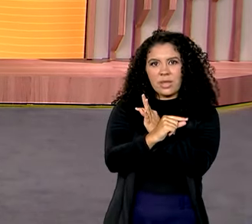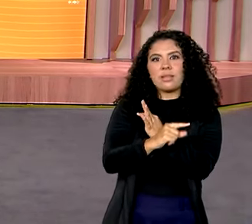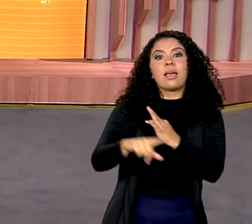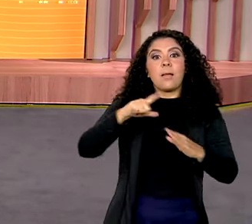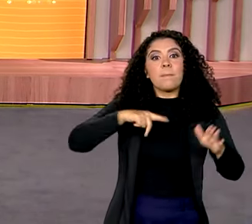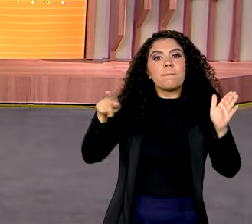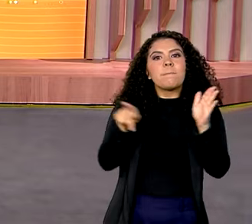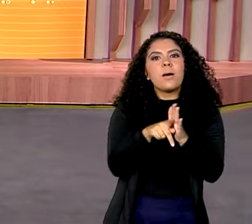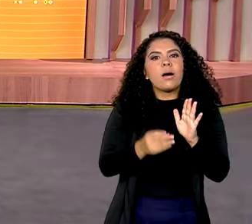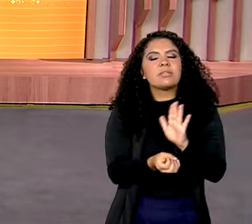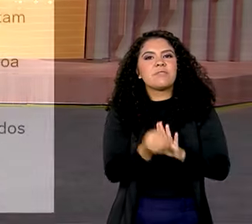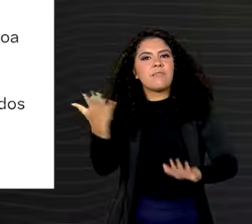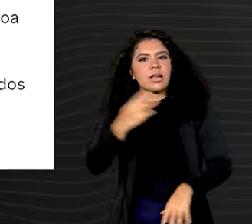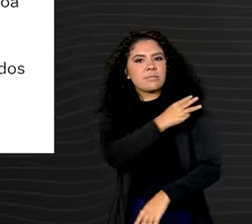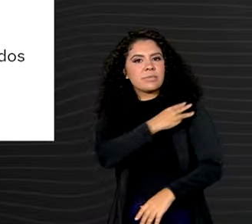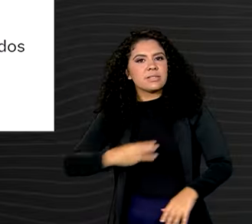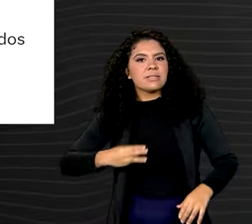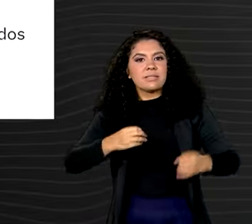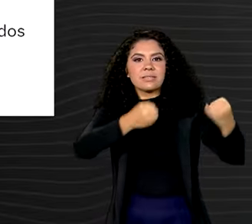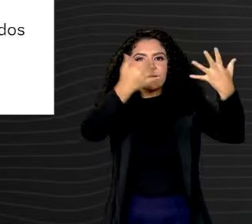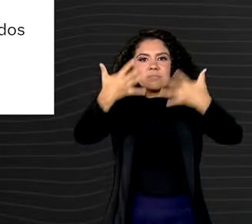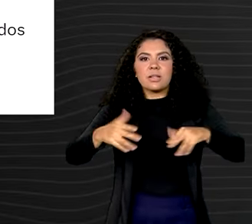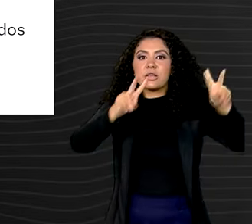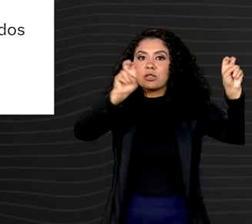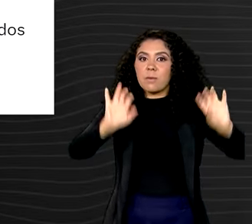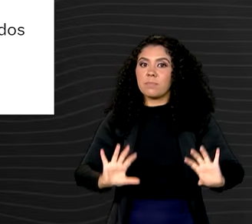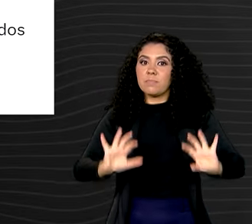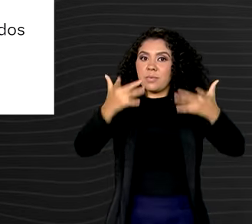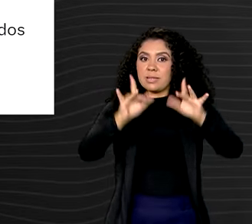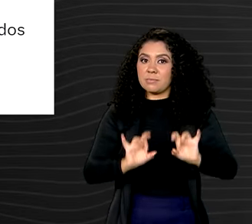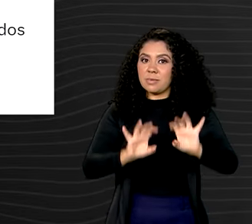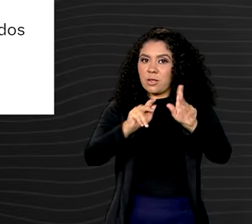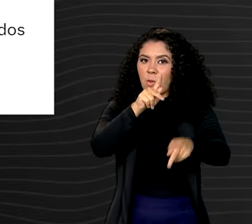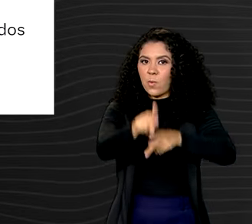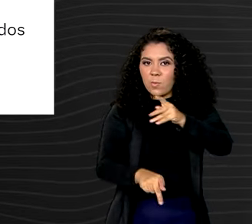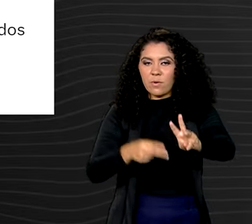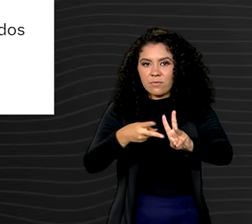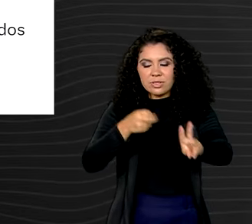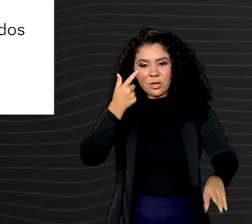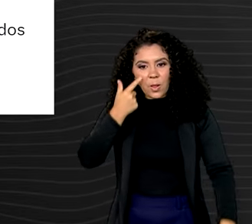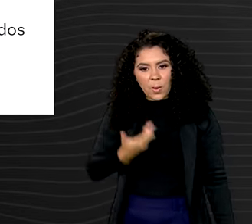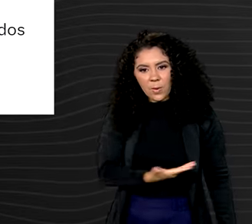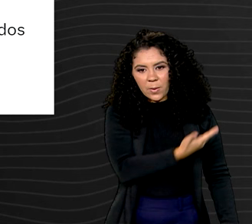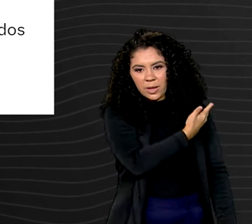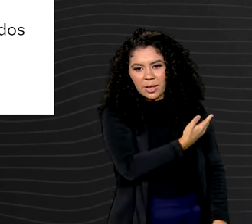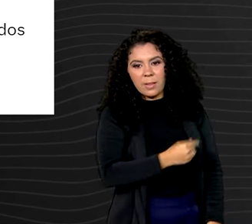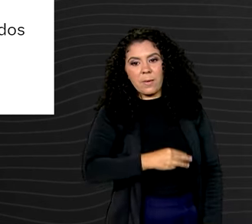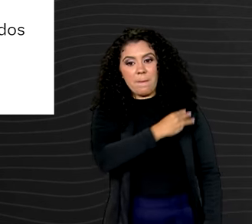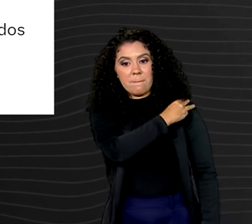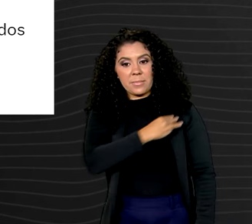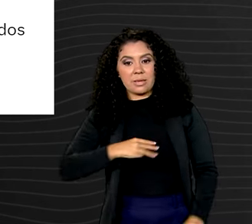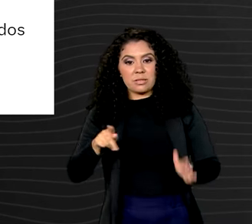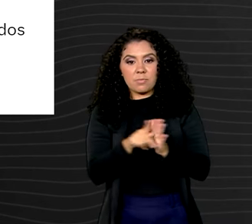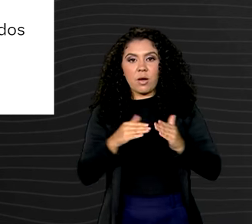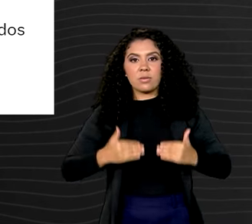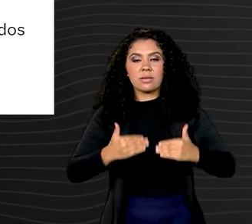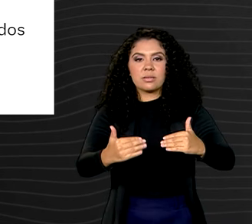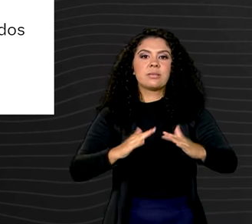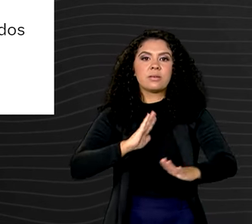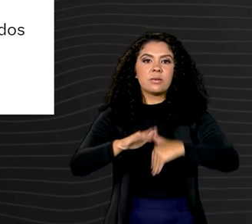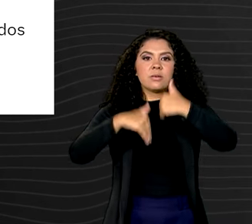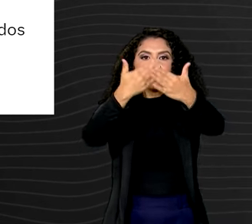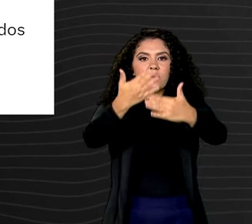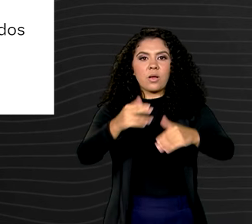ministros, que lembraram a celebração do Dia dos Povos Indígenas. Vamos começar com o ministro do Desenvolvimento Social,